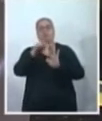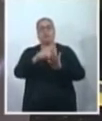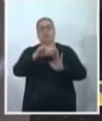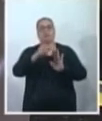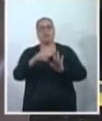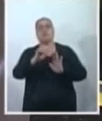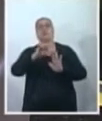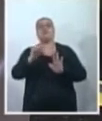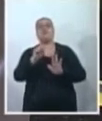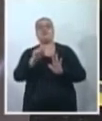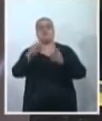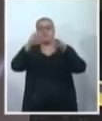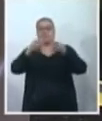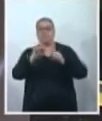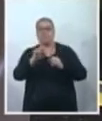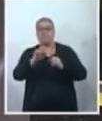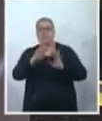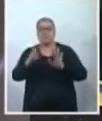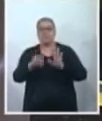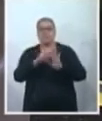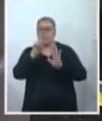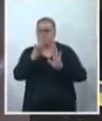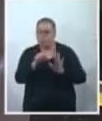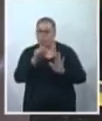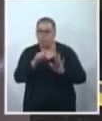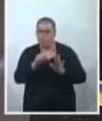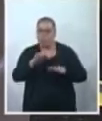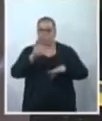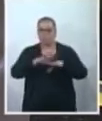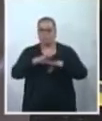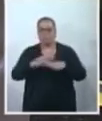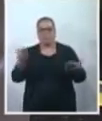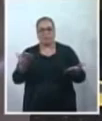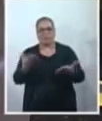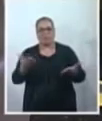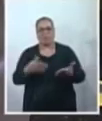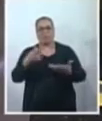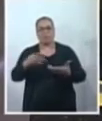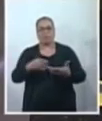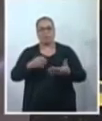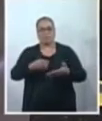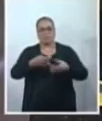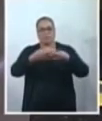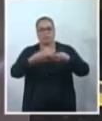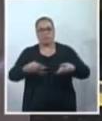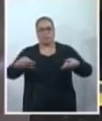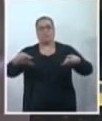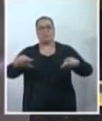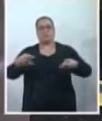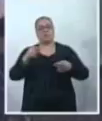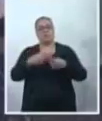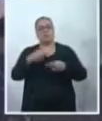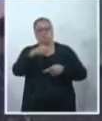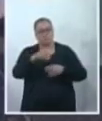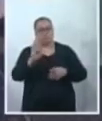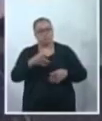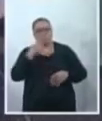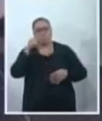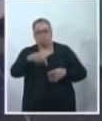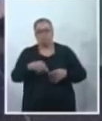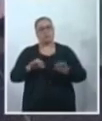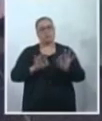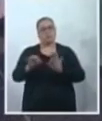Primeiramente, vamos falar dessa questão mais atual aí, que é a questão do absorvente. A gente já tratou isso também aqui nesse programa, né?